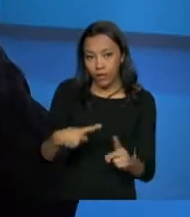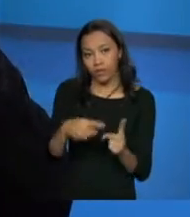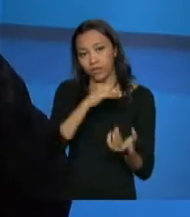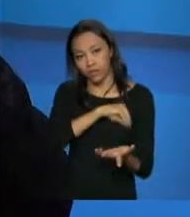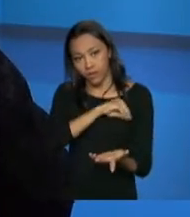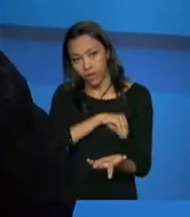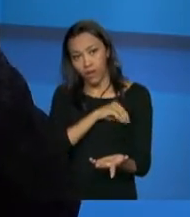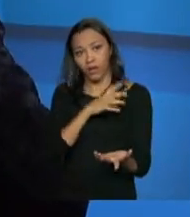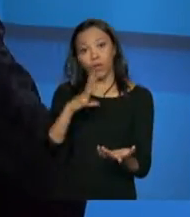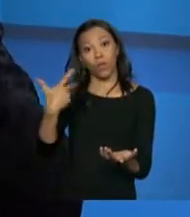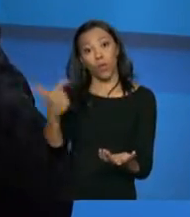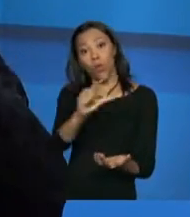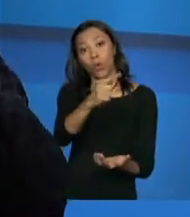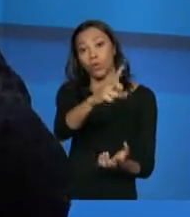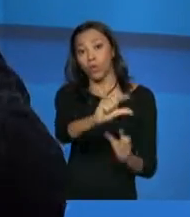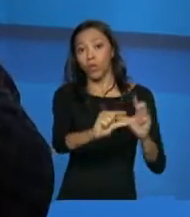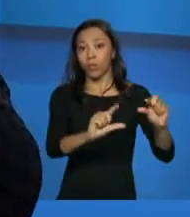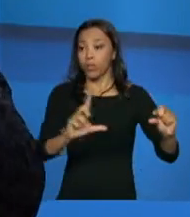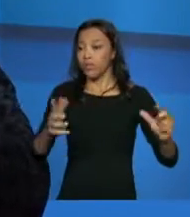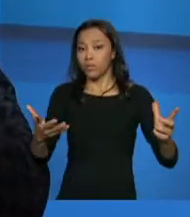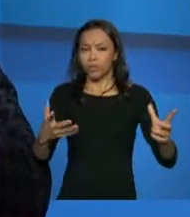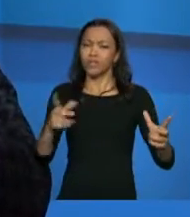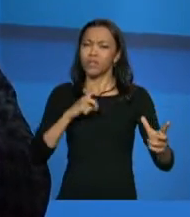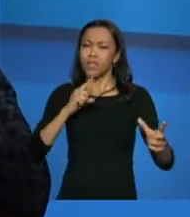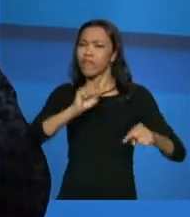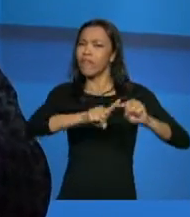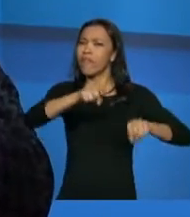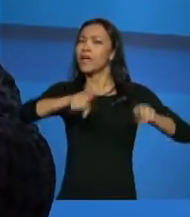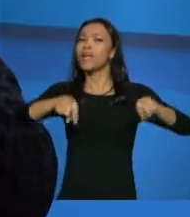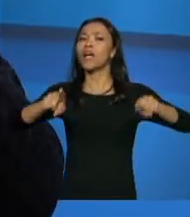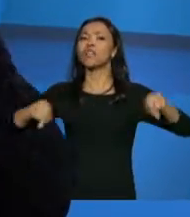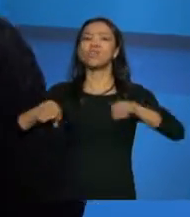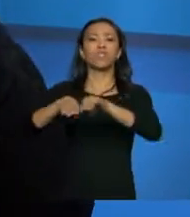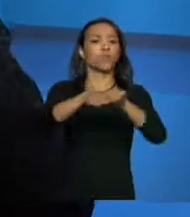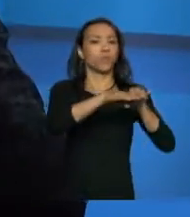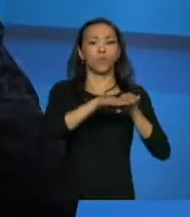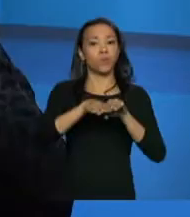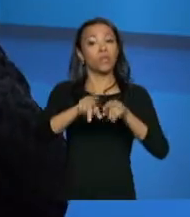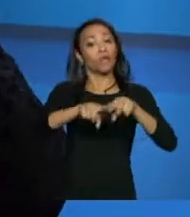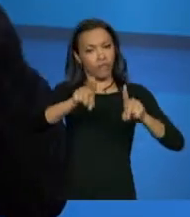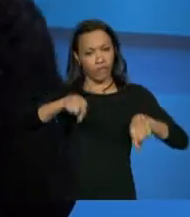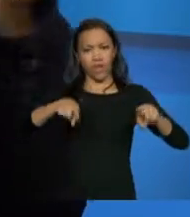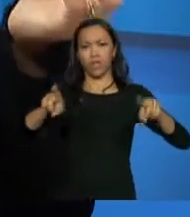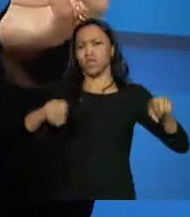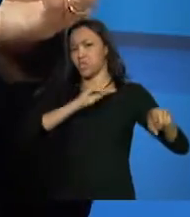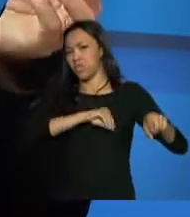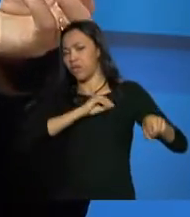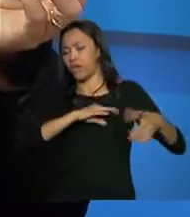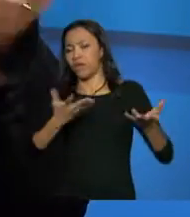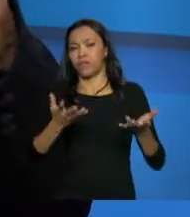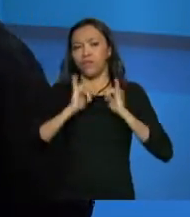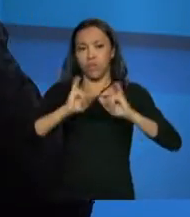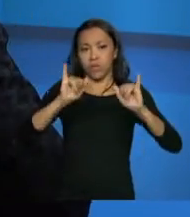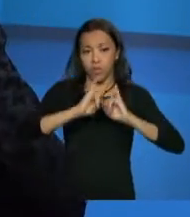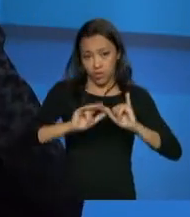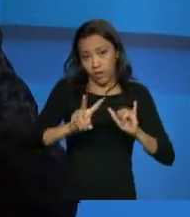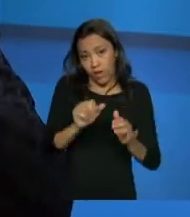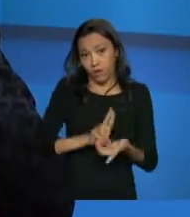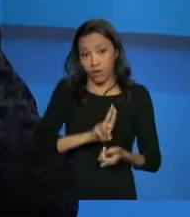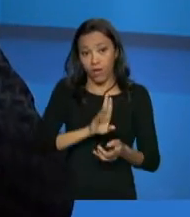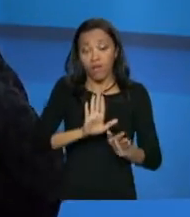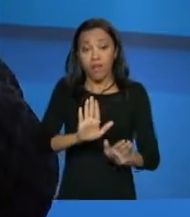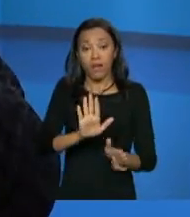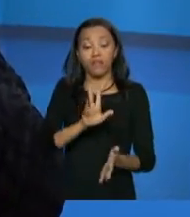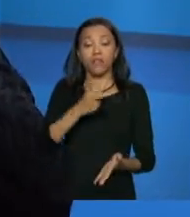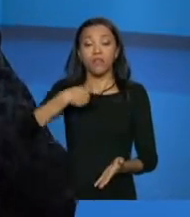ter um pouco menor. Eles podem ter pequenas variações de renda ou de informações que eles vão usar, mas na verdade